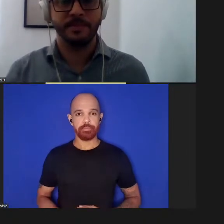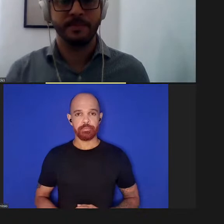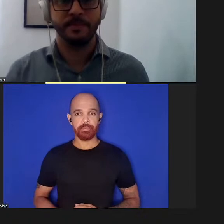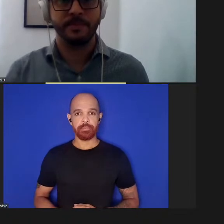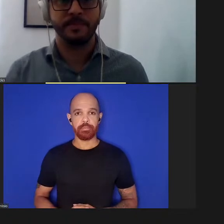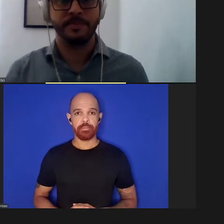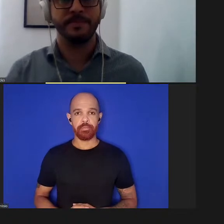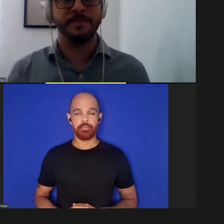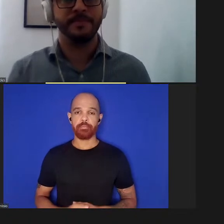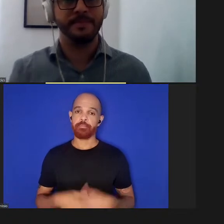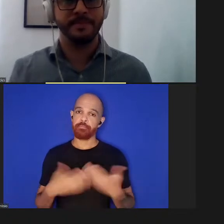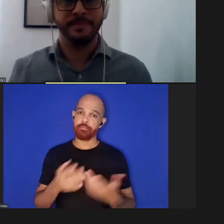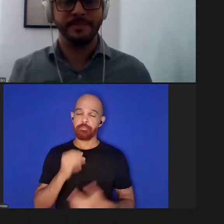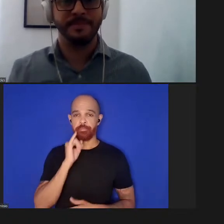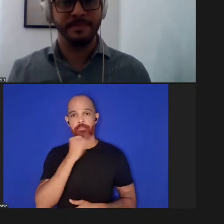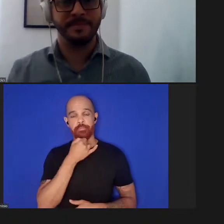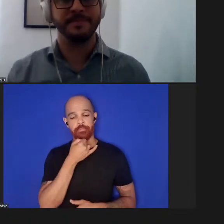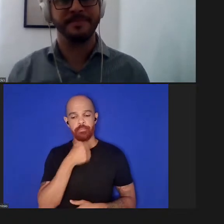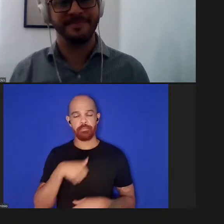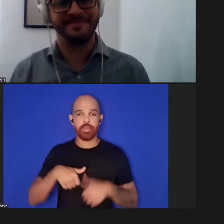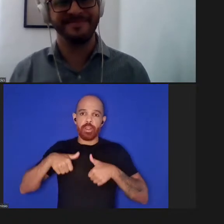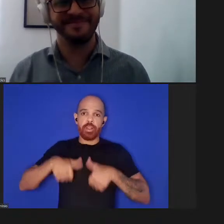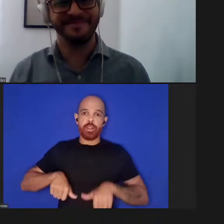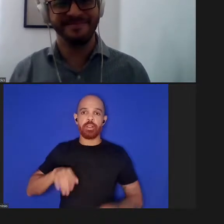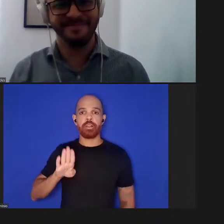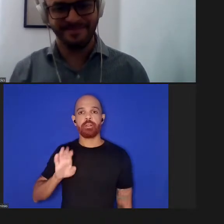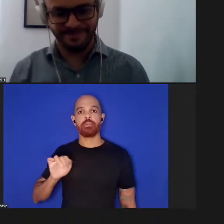Infelizmente, estou na Bélgica, não estou no Brasil.